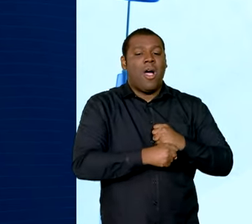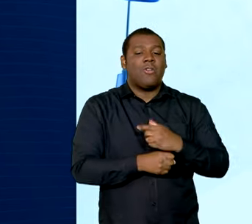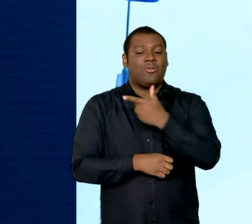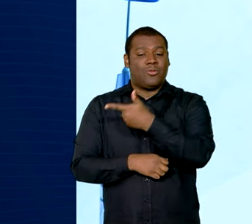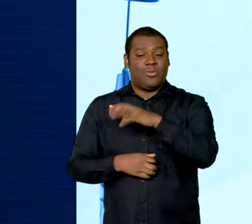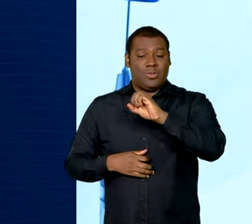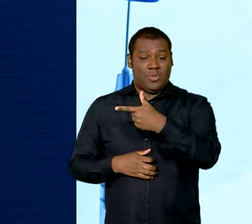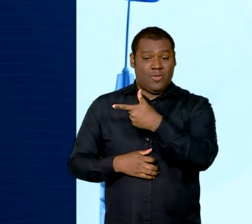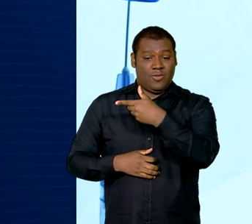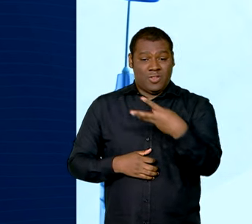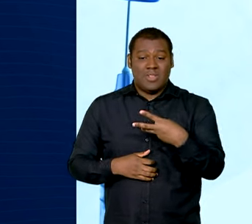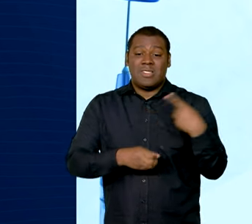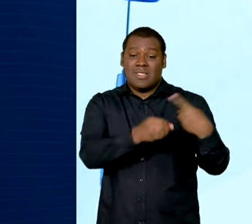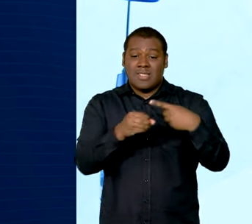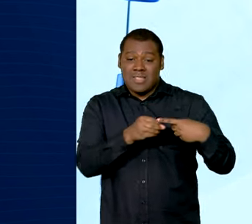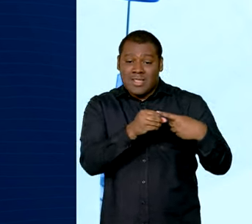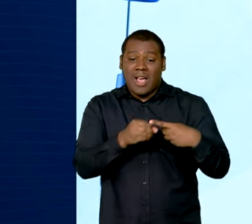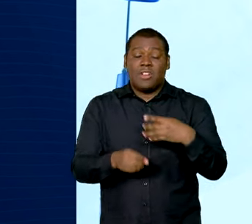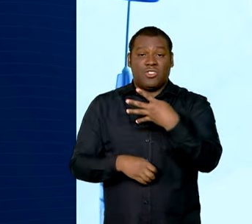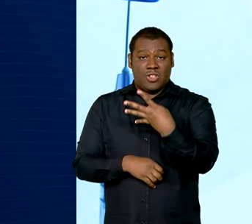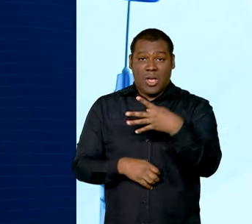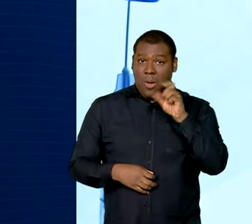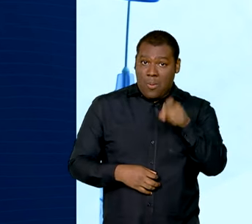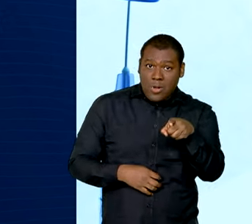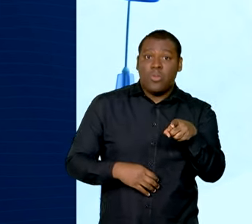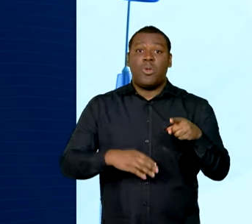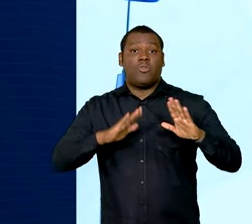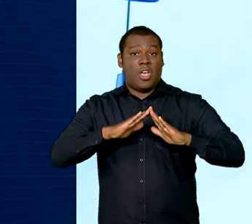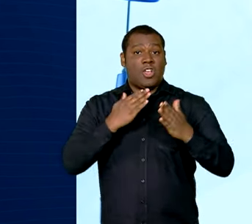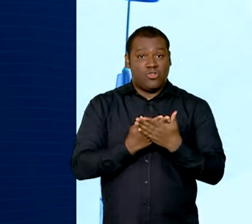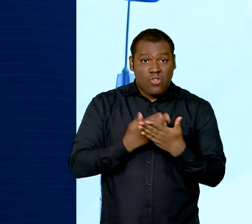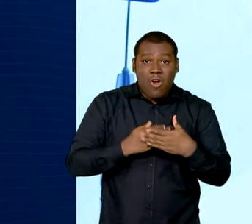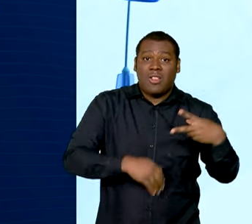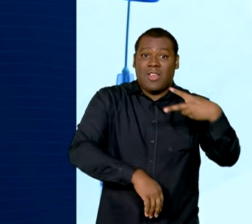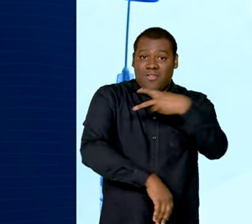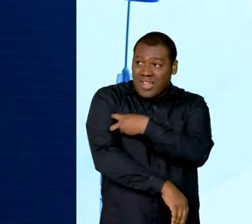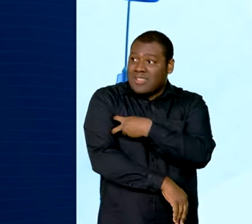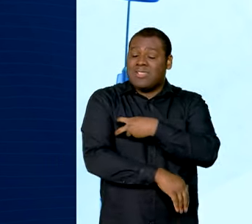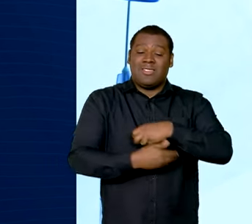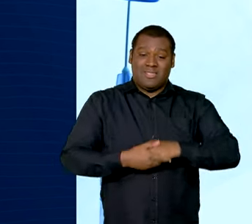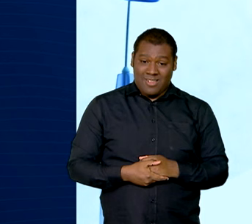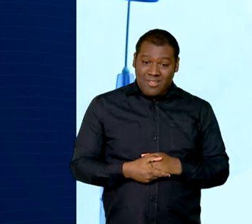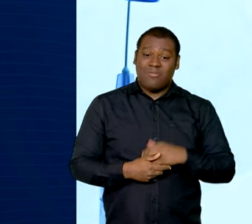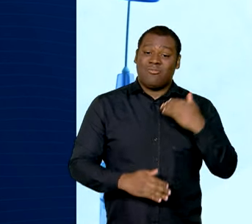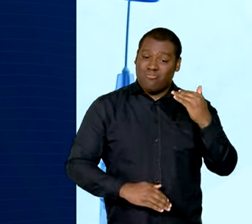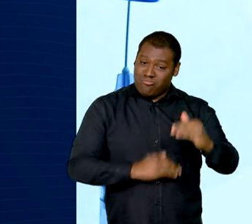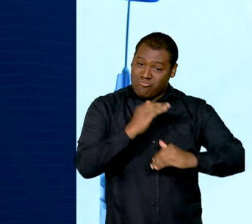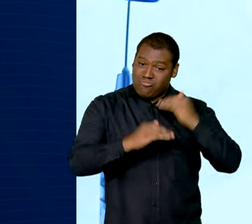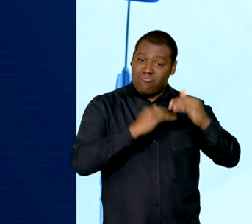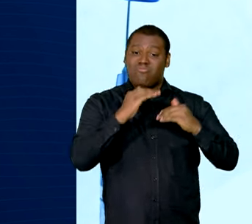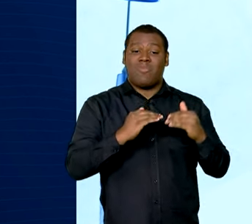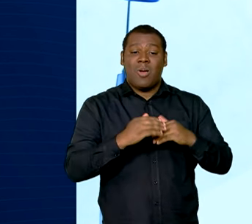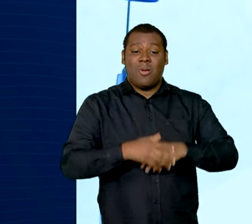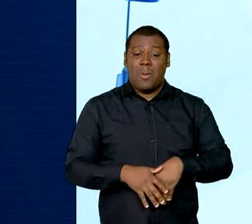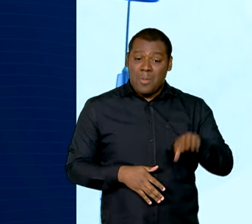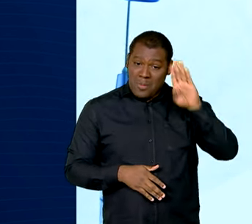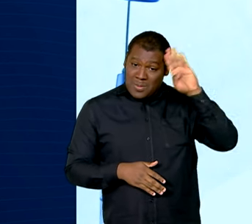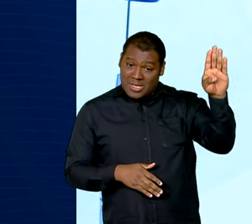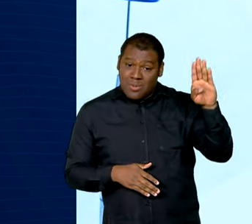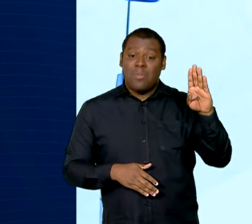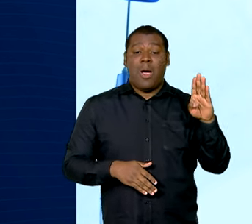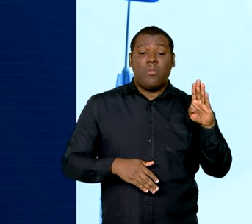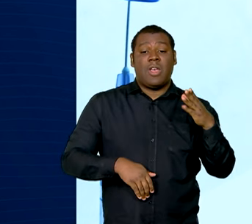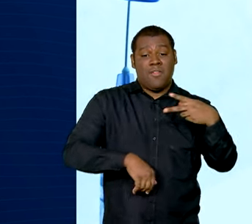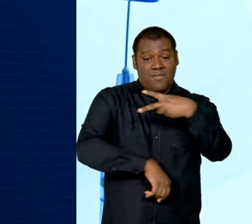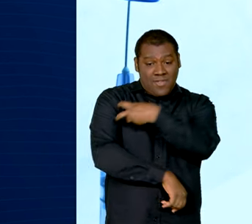cerca de 4 mil cidades ofertaram vacinas em escolas e viram resultados positivos, principalmente na vacina contra o